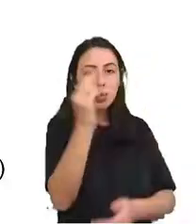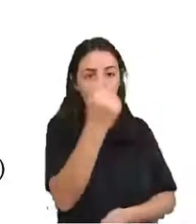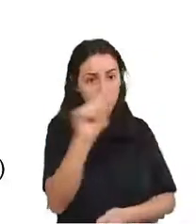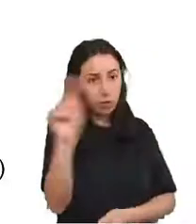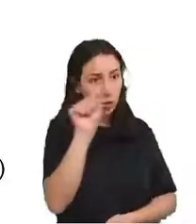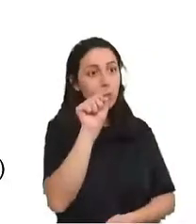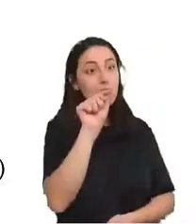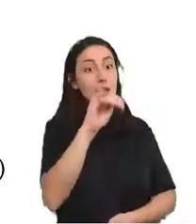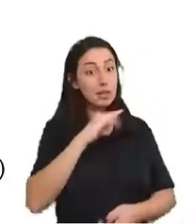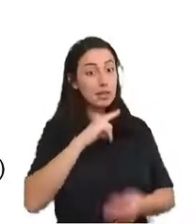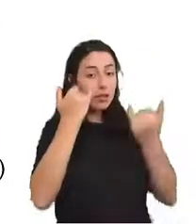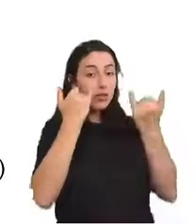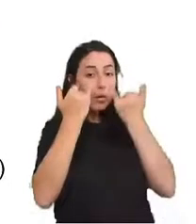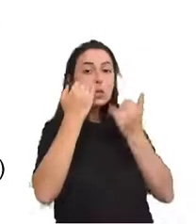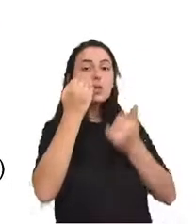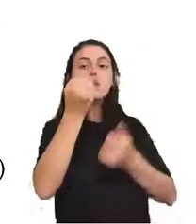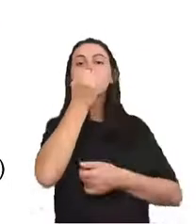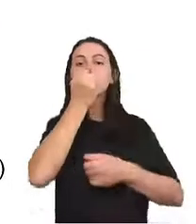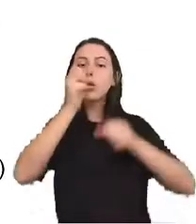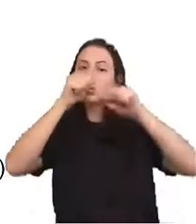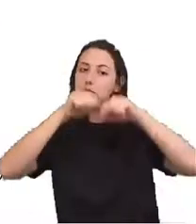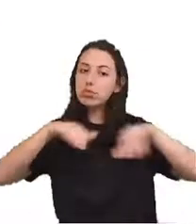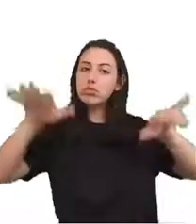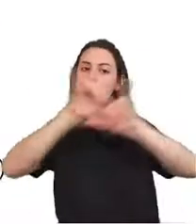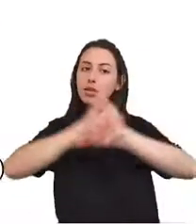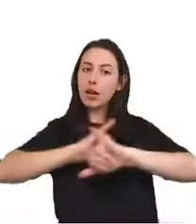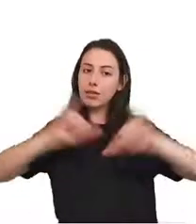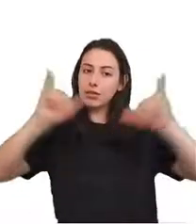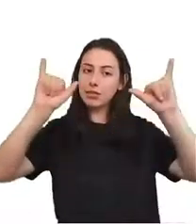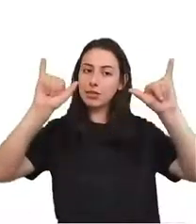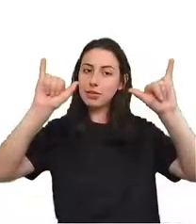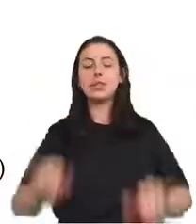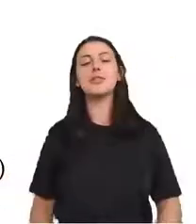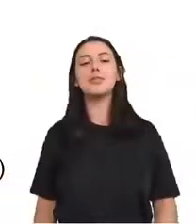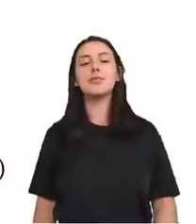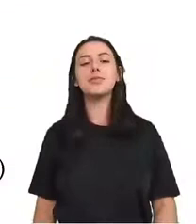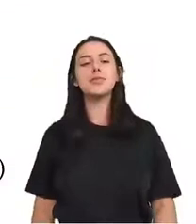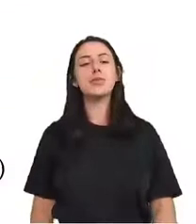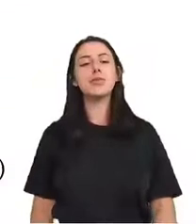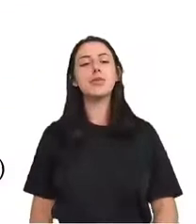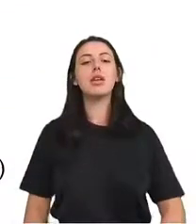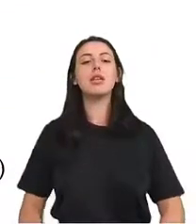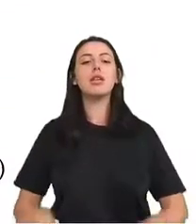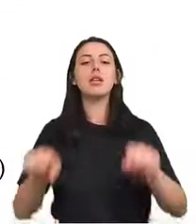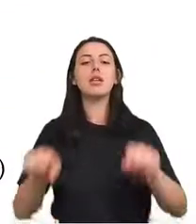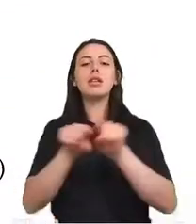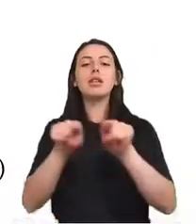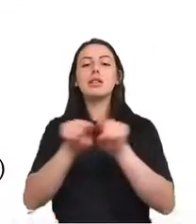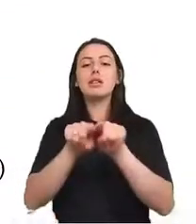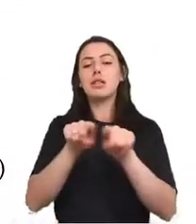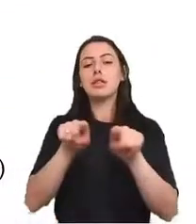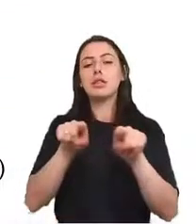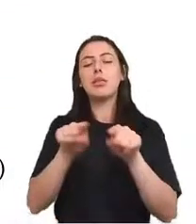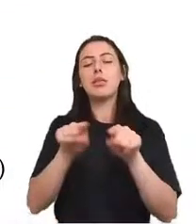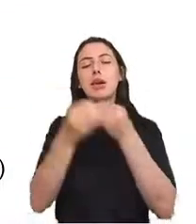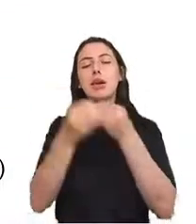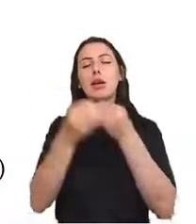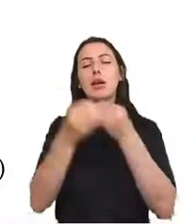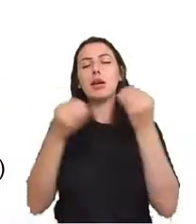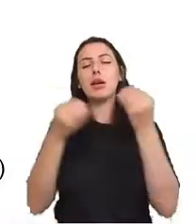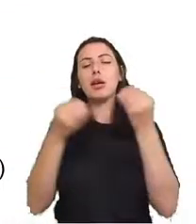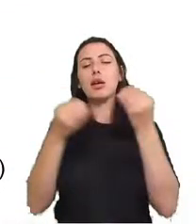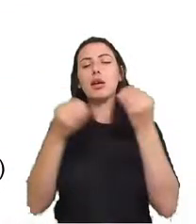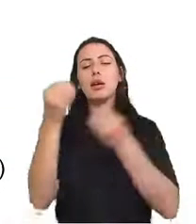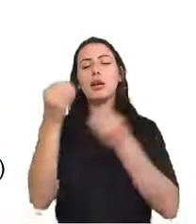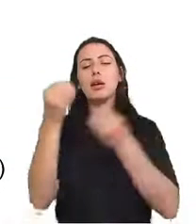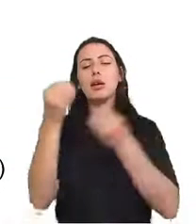Ainda sobre esse ponto, eu diria também que se eu puder relatar como seus modelos se saíram nos testes, isso seria útil. Simplesmente dizer esse modelo